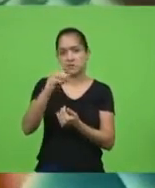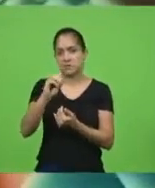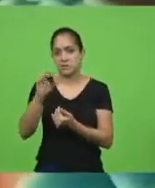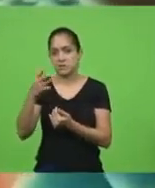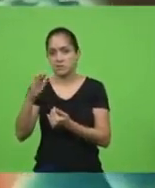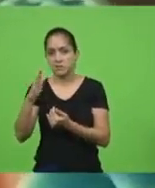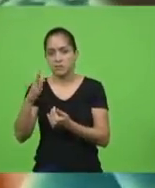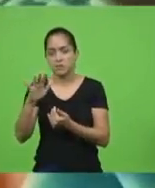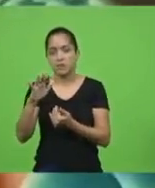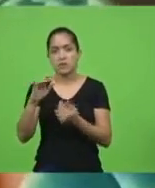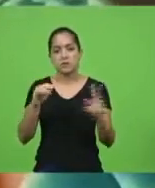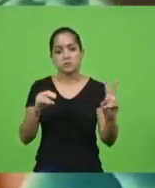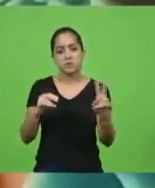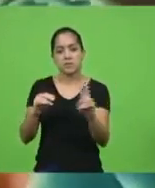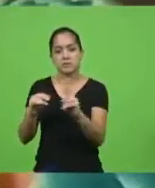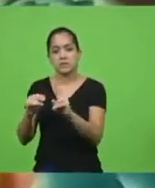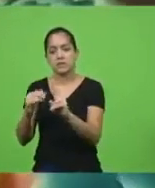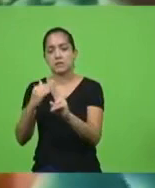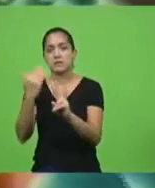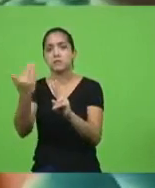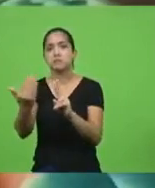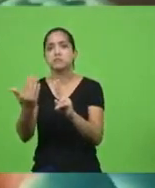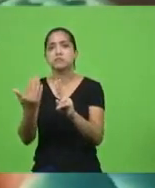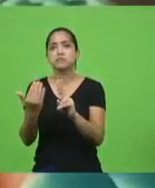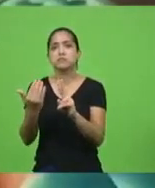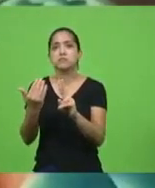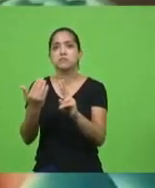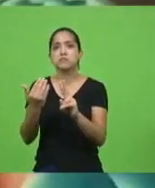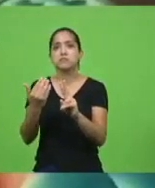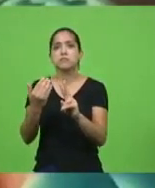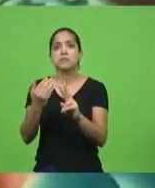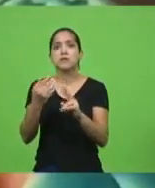aí eles passaram, olharam, eu ei, cadê a máscara?